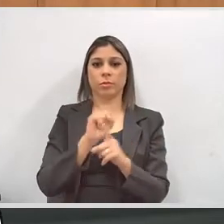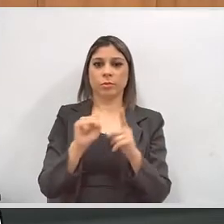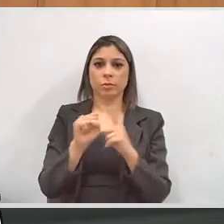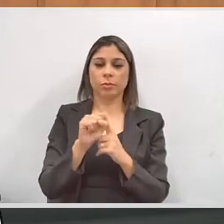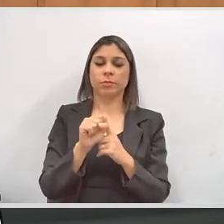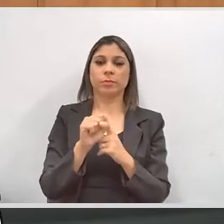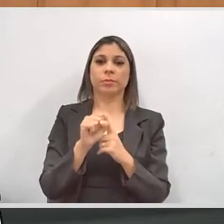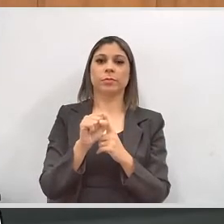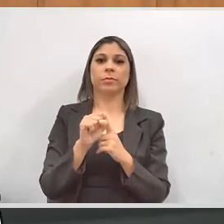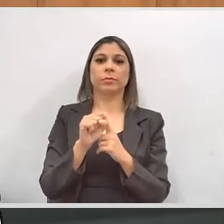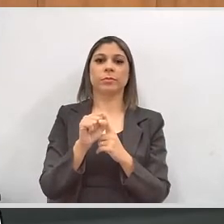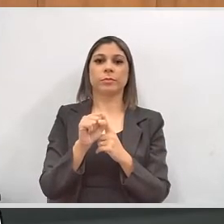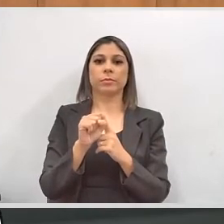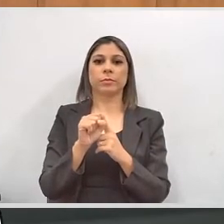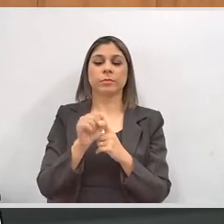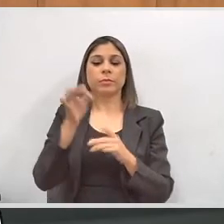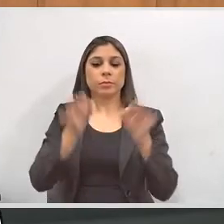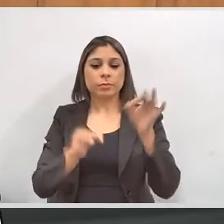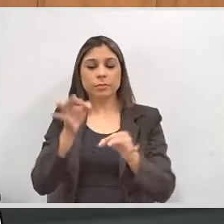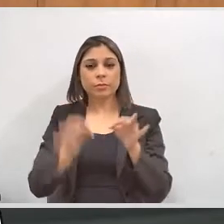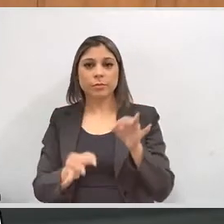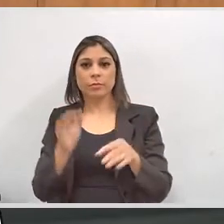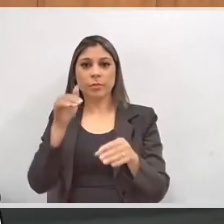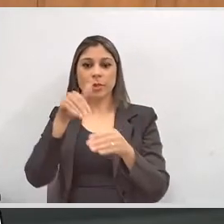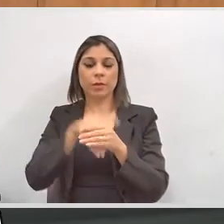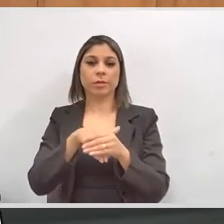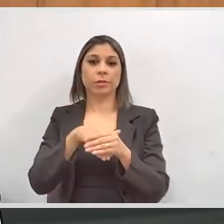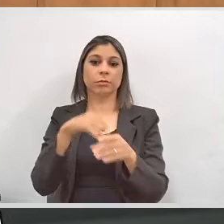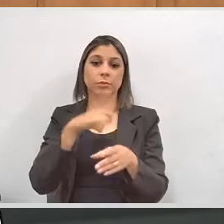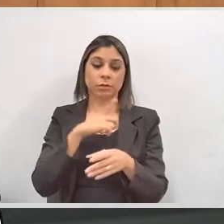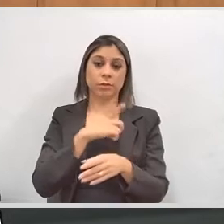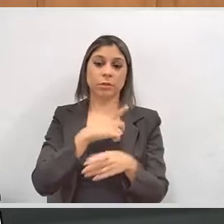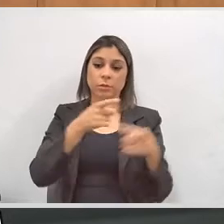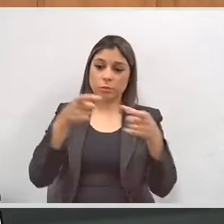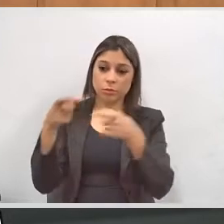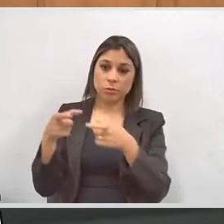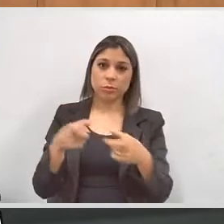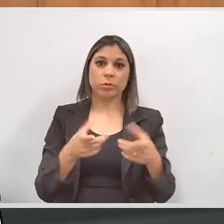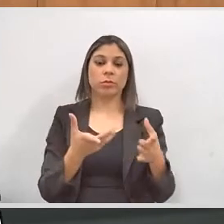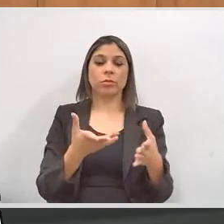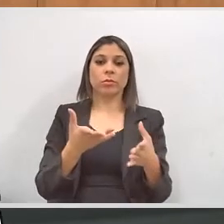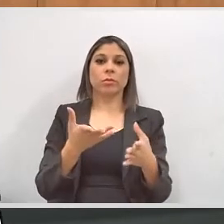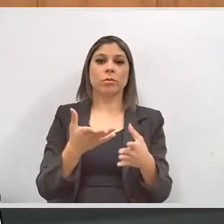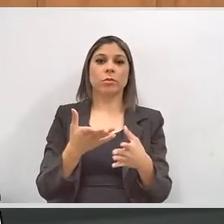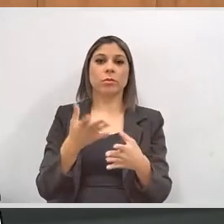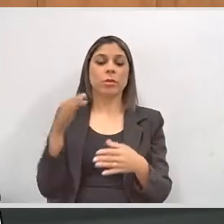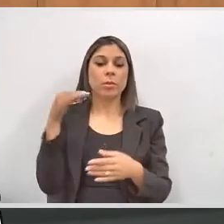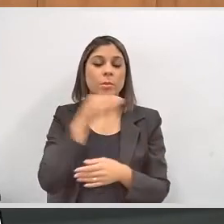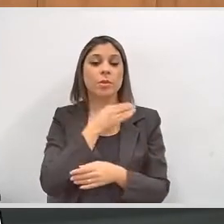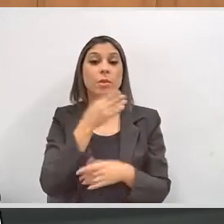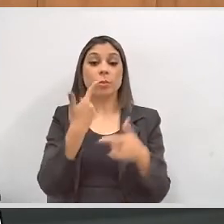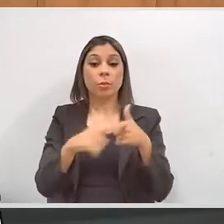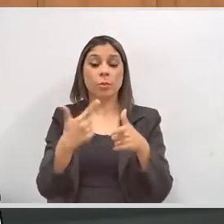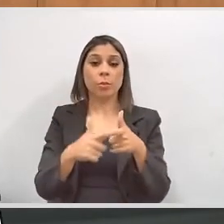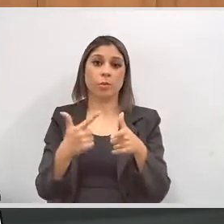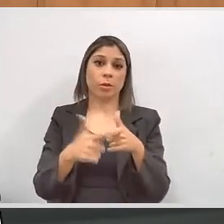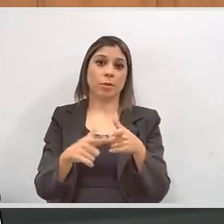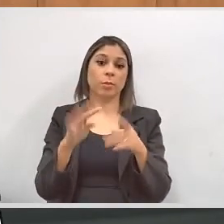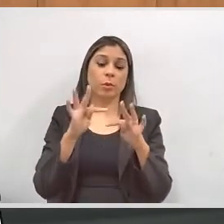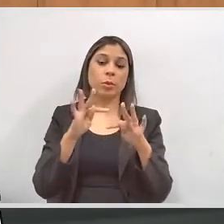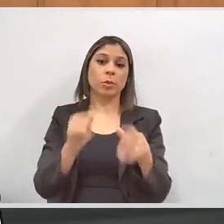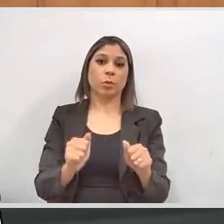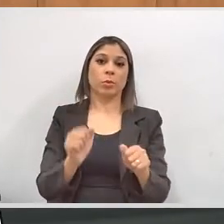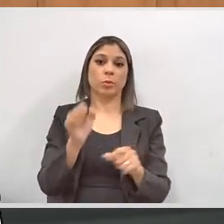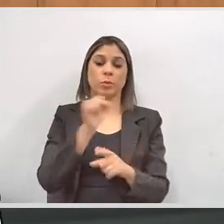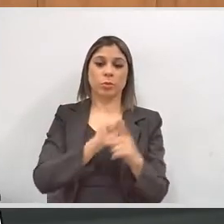à eleição, a justiça eleitoral usa esses espaços e evidencia os problemas enfrentados